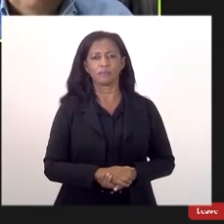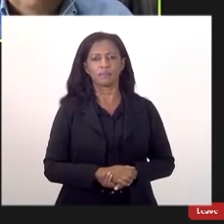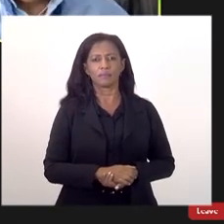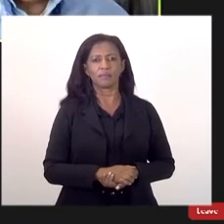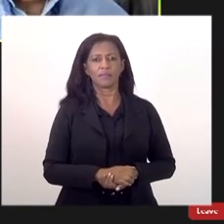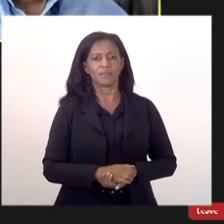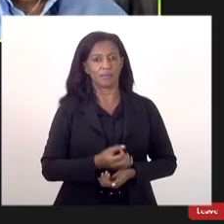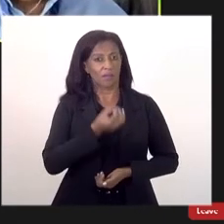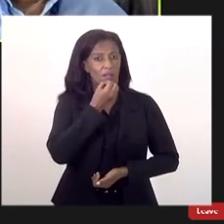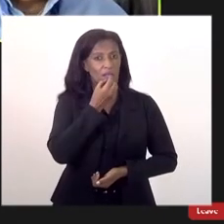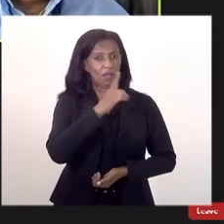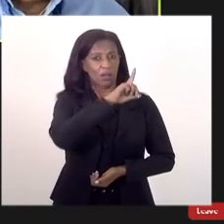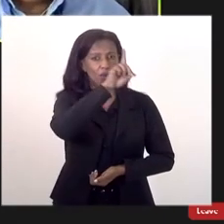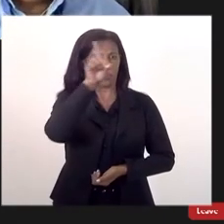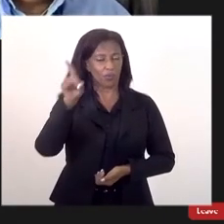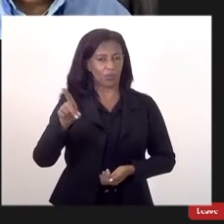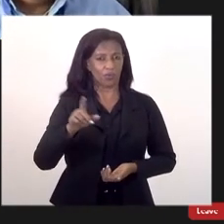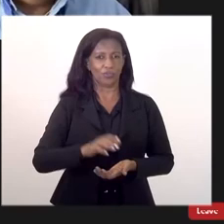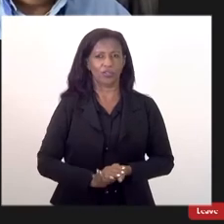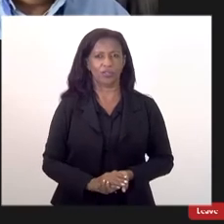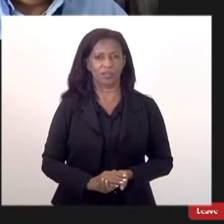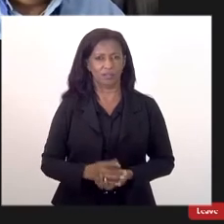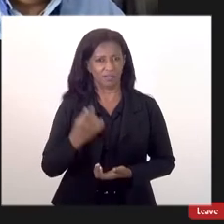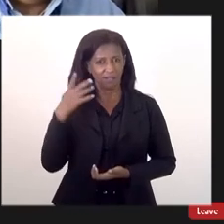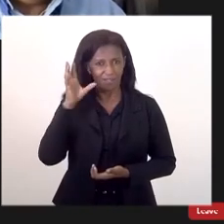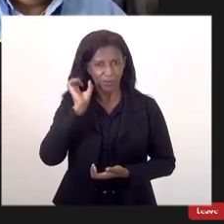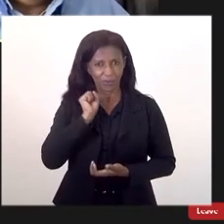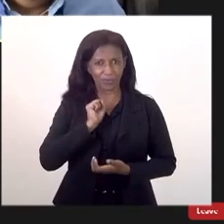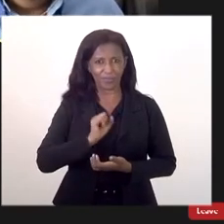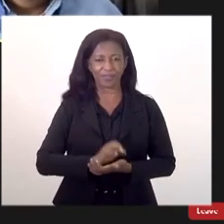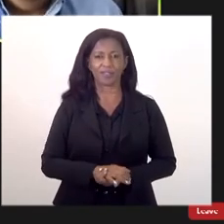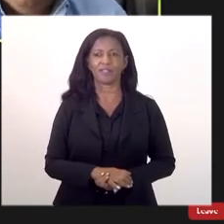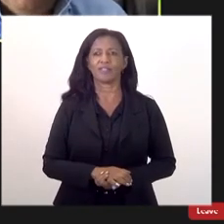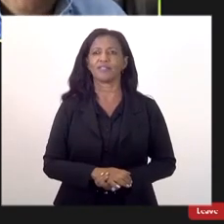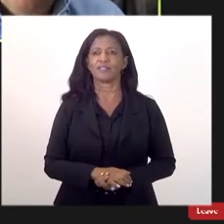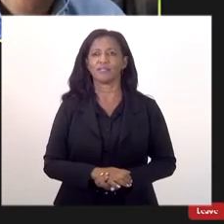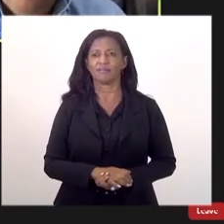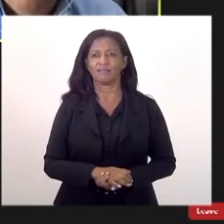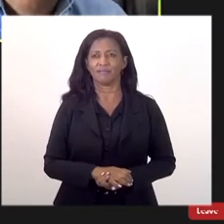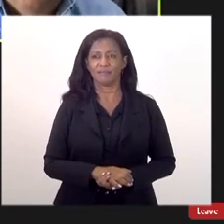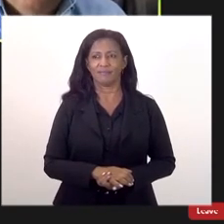bom dia oi você está me ouvindo bom obrigado